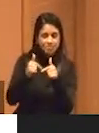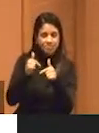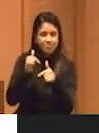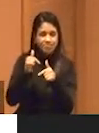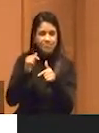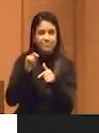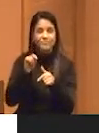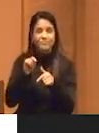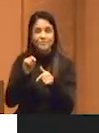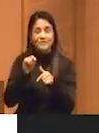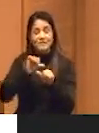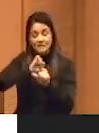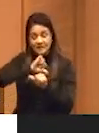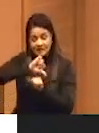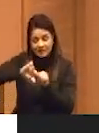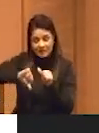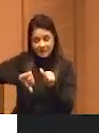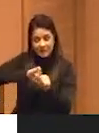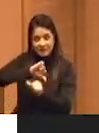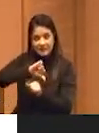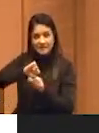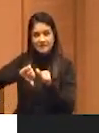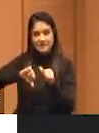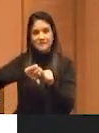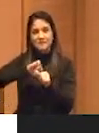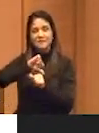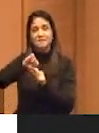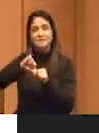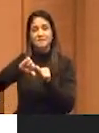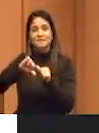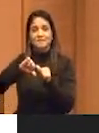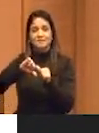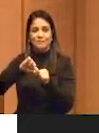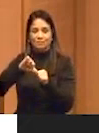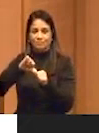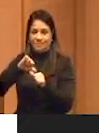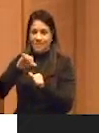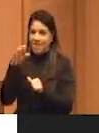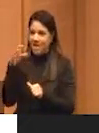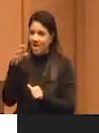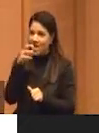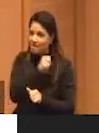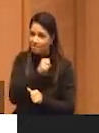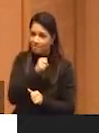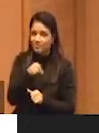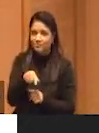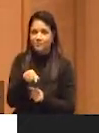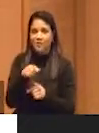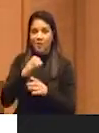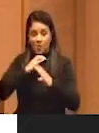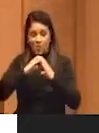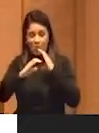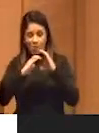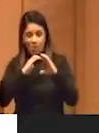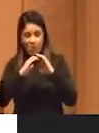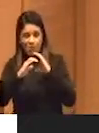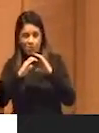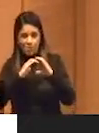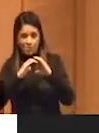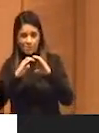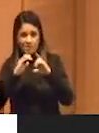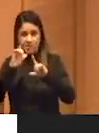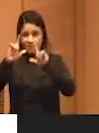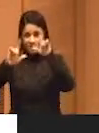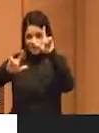que é transformar uma transformação radical da comunicação a lá sistemas de